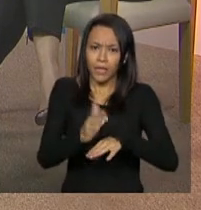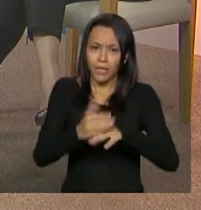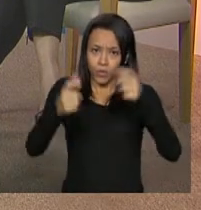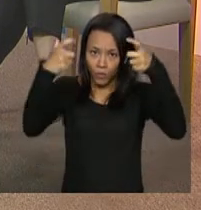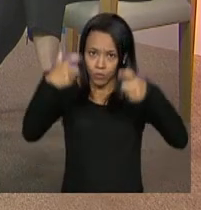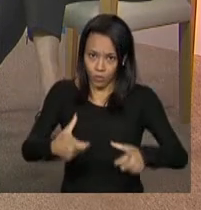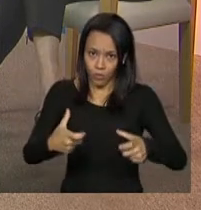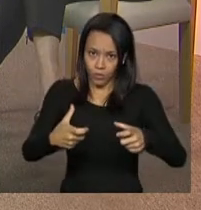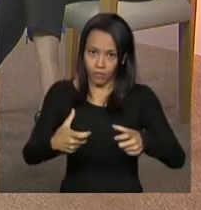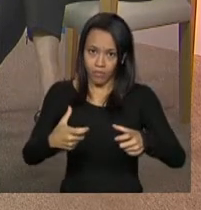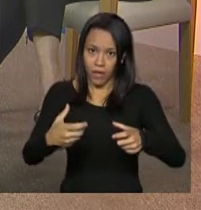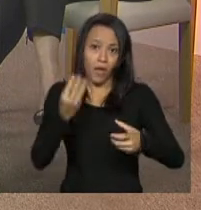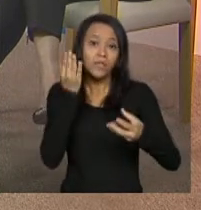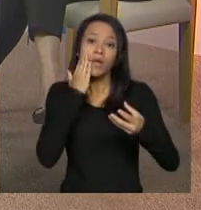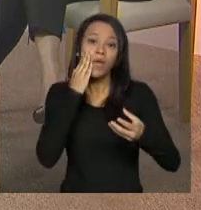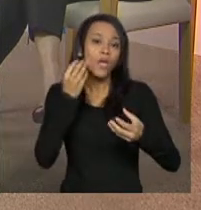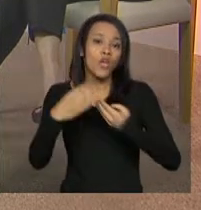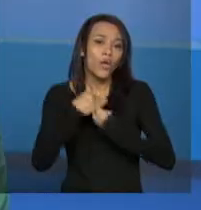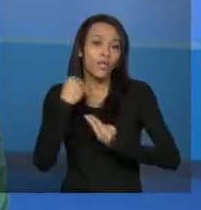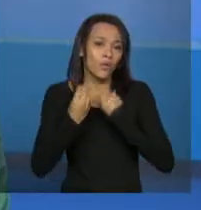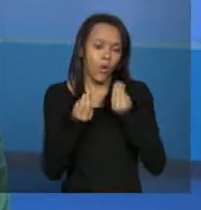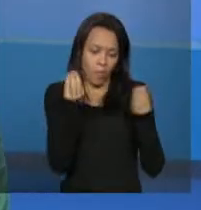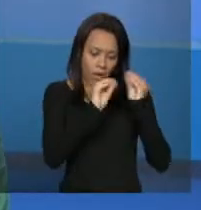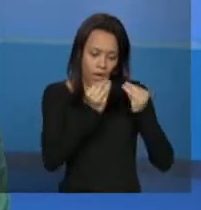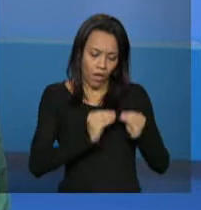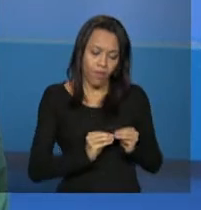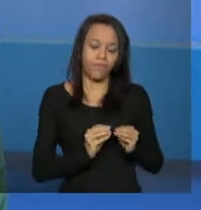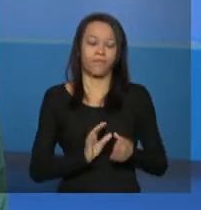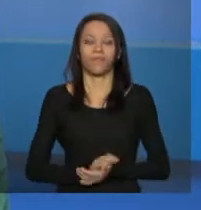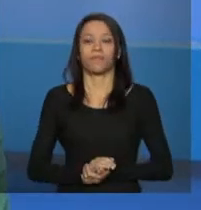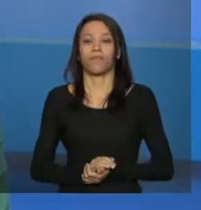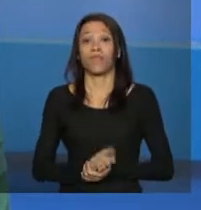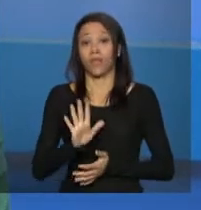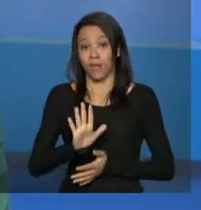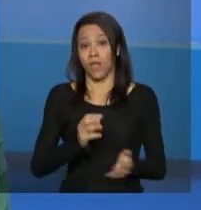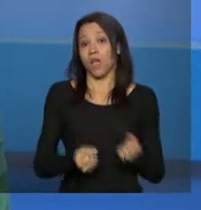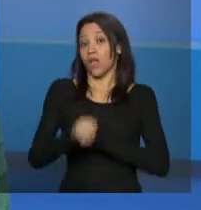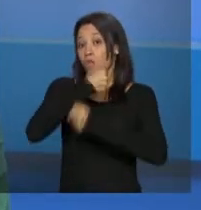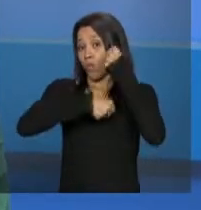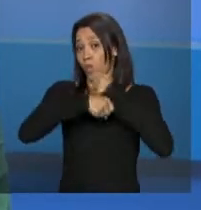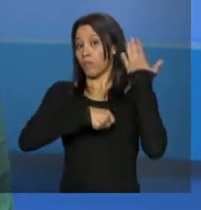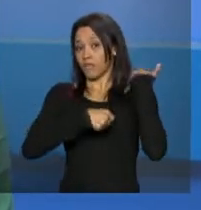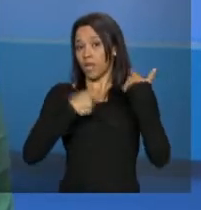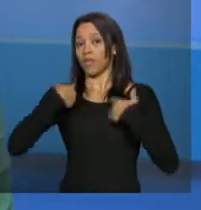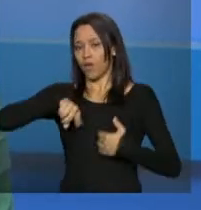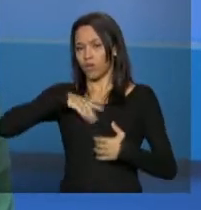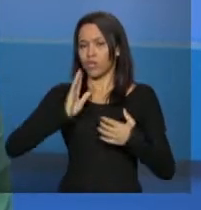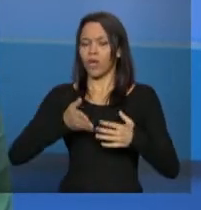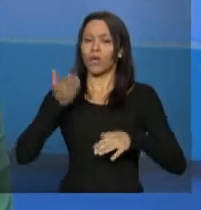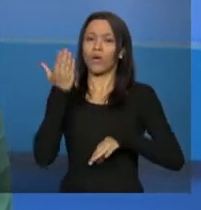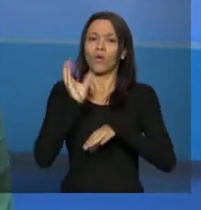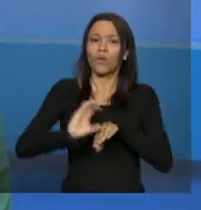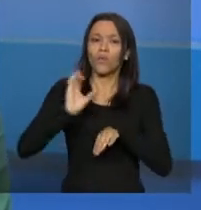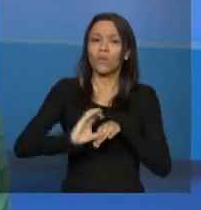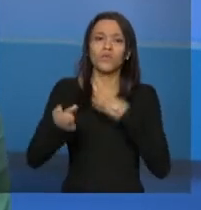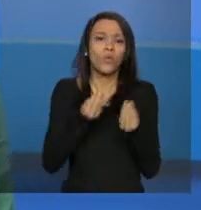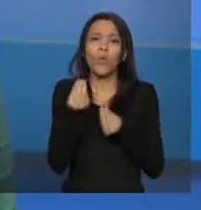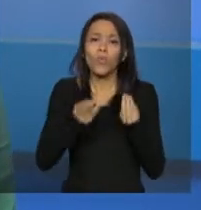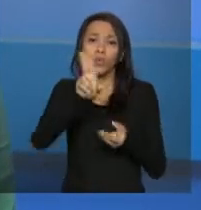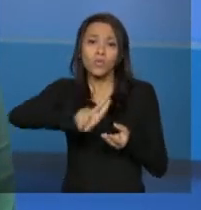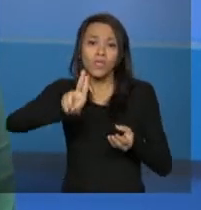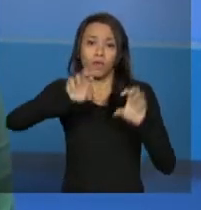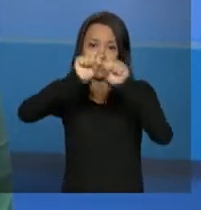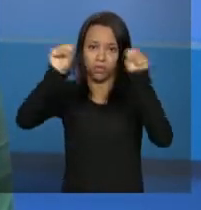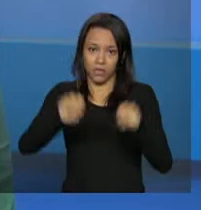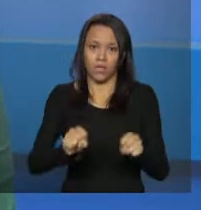Pois bem no ano passado nós fizemos uma rodada de capacitações em alguns estados do país esse ano ainda não